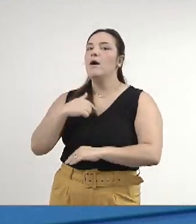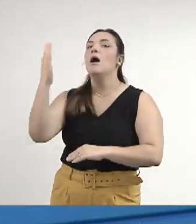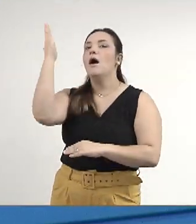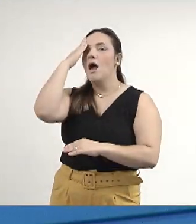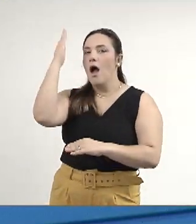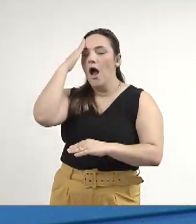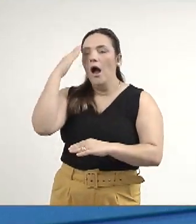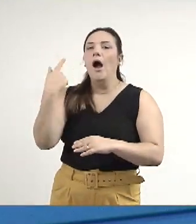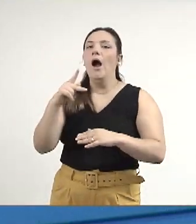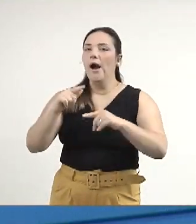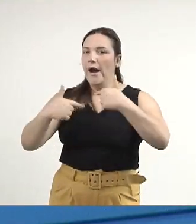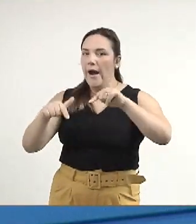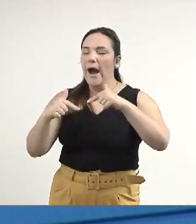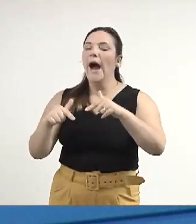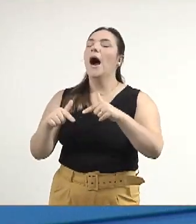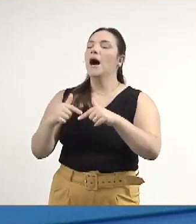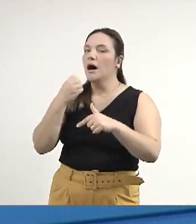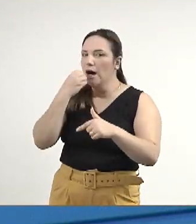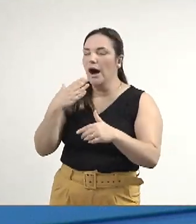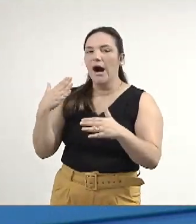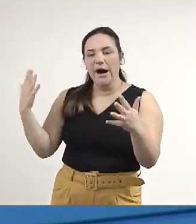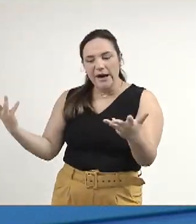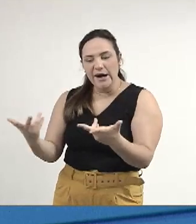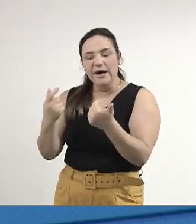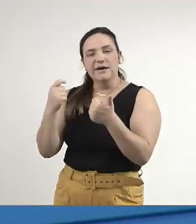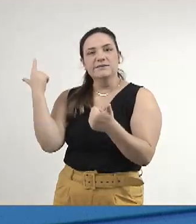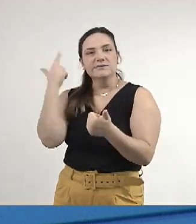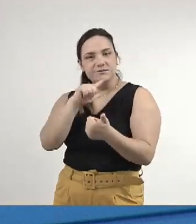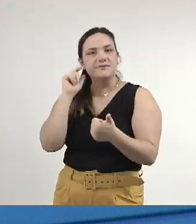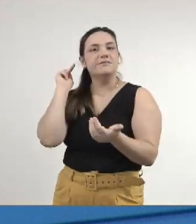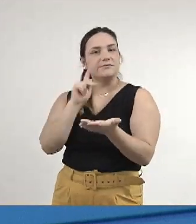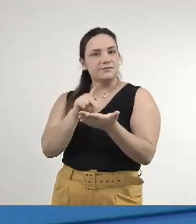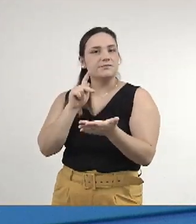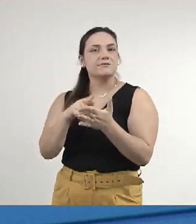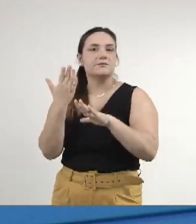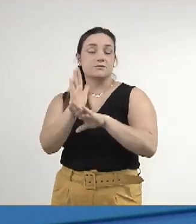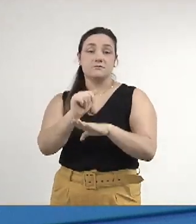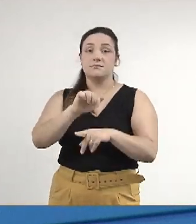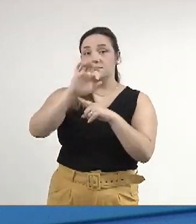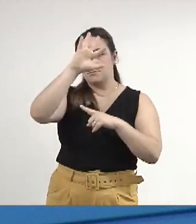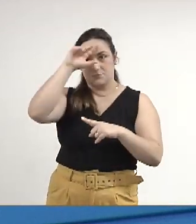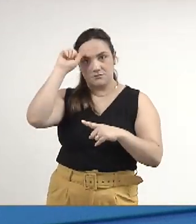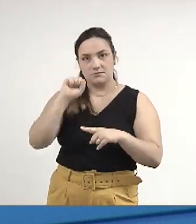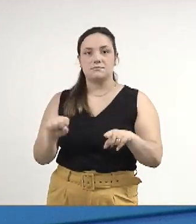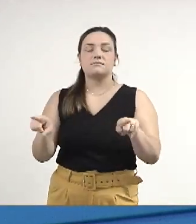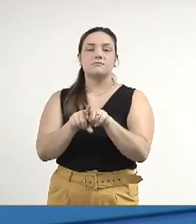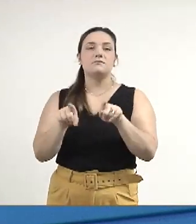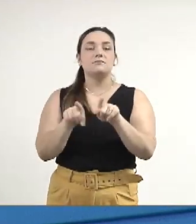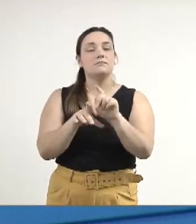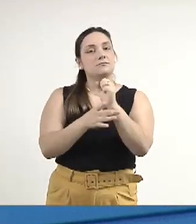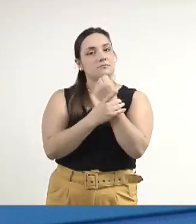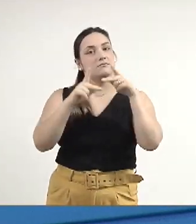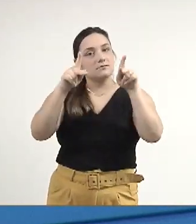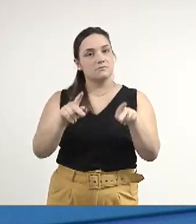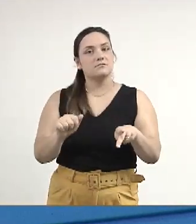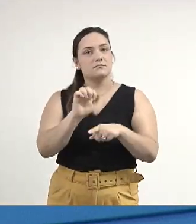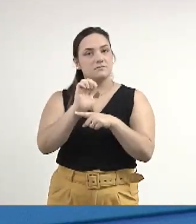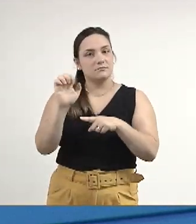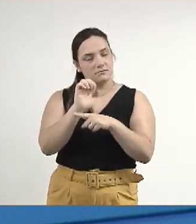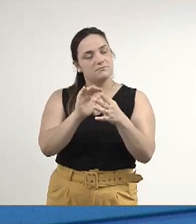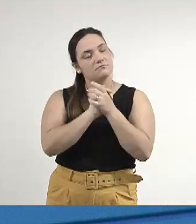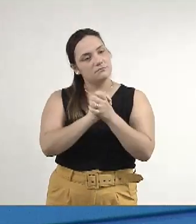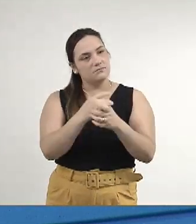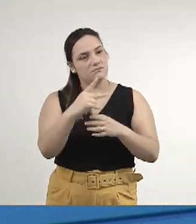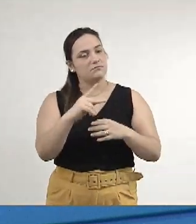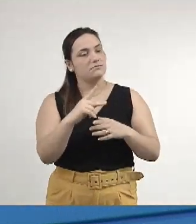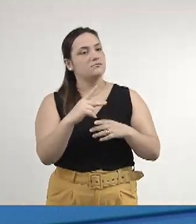sei do trabalho que vocês desenvolvem, daquilo que vocês realmente desempenham para o Mato Grosso do Sul e para toda a segurança pública do nosso Estado. Parabéns